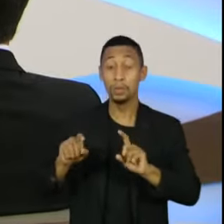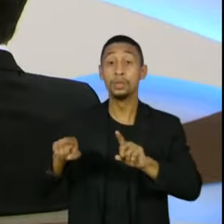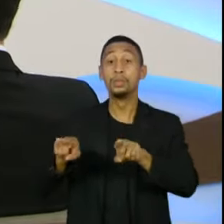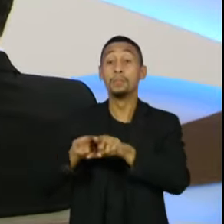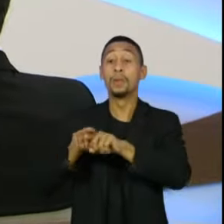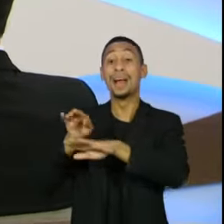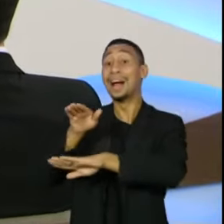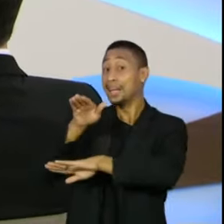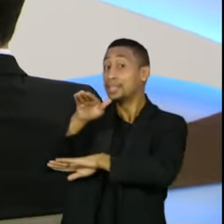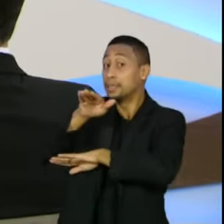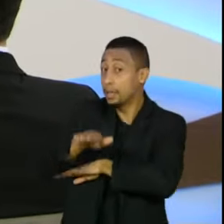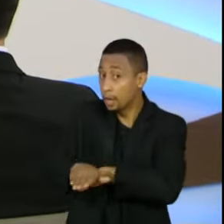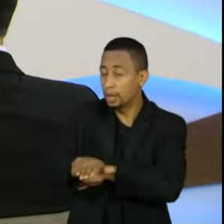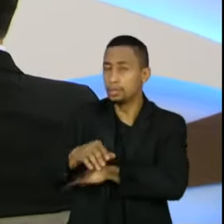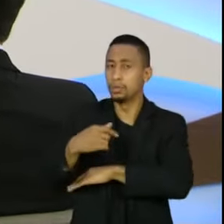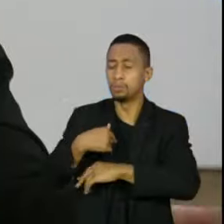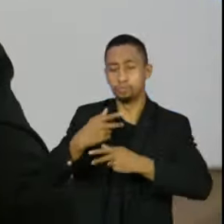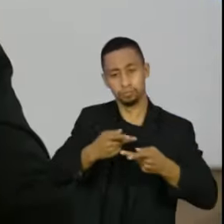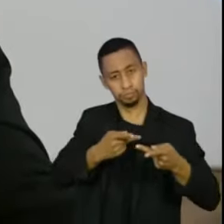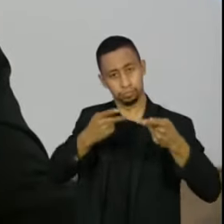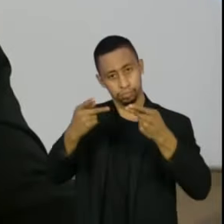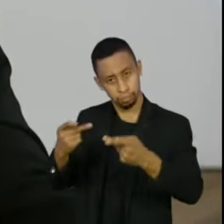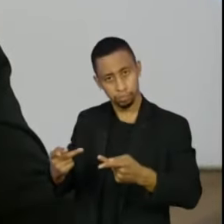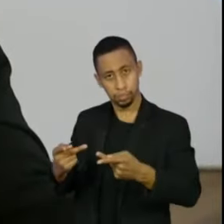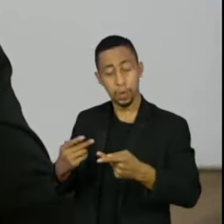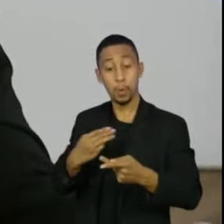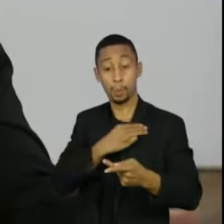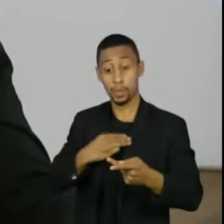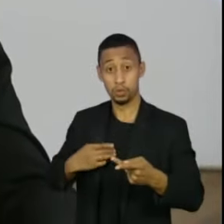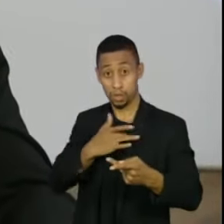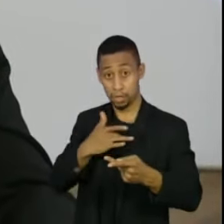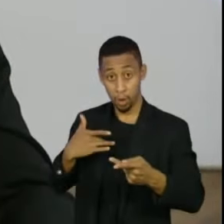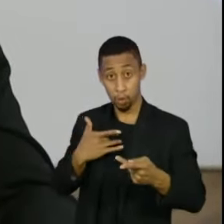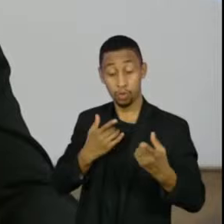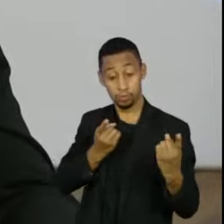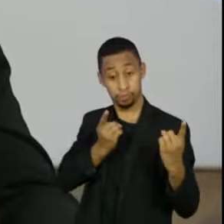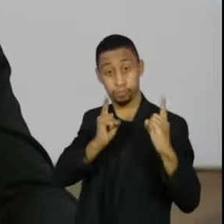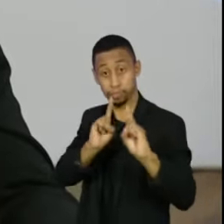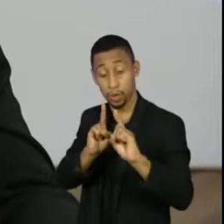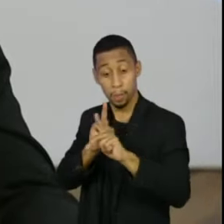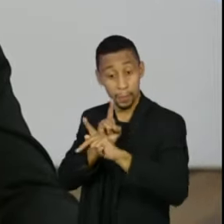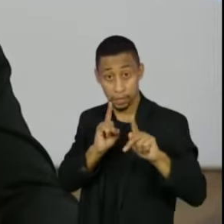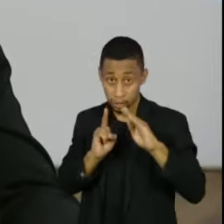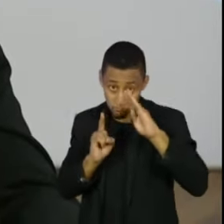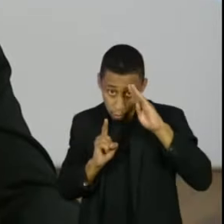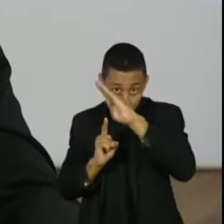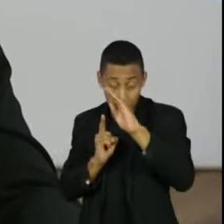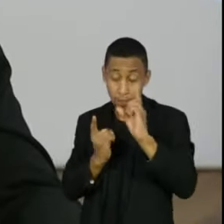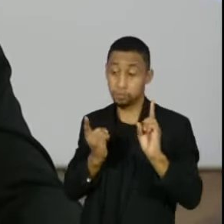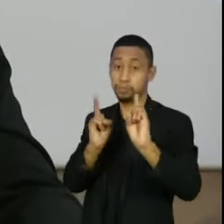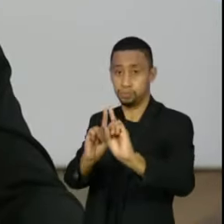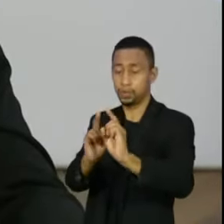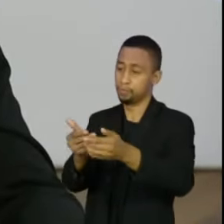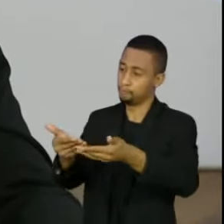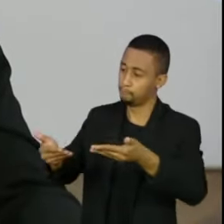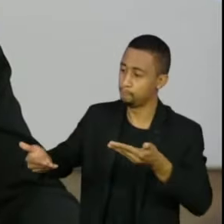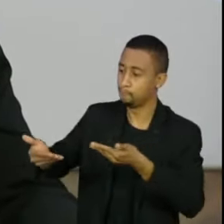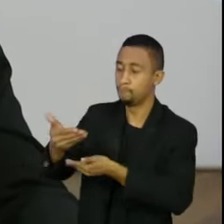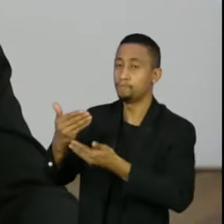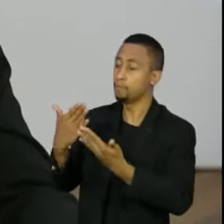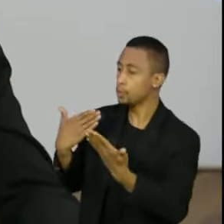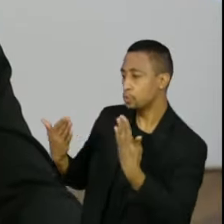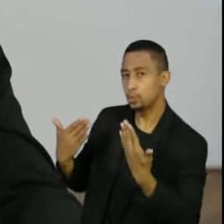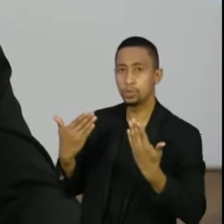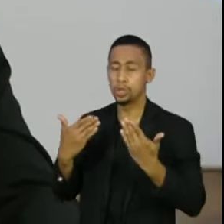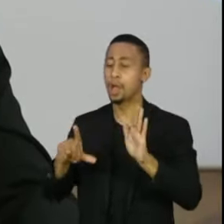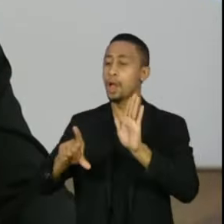da Saúde, aí sim acompanhado o senador Flávio Bolsonaro, base de governo, para poder discutirmos essa possibilidade desse projeto de lei. E, à noite,